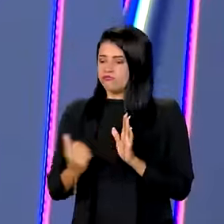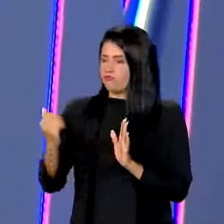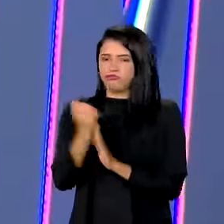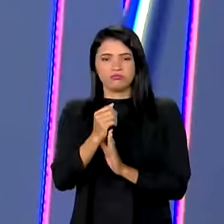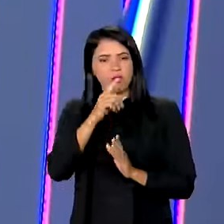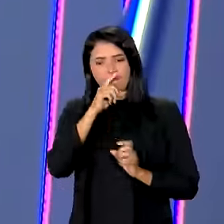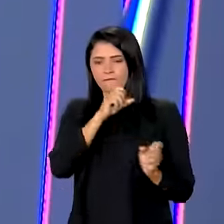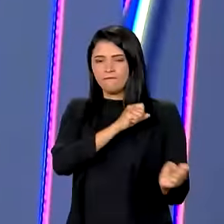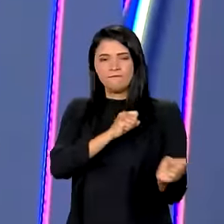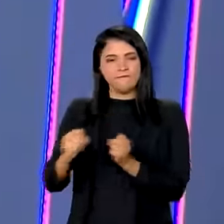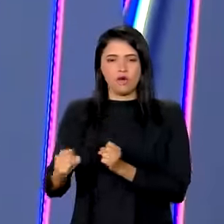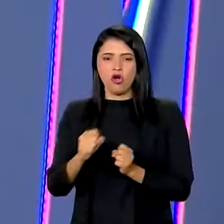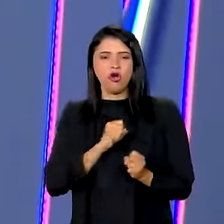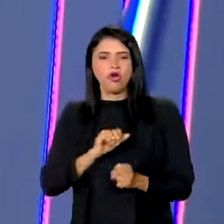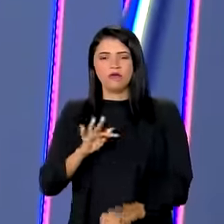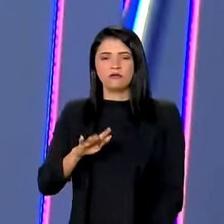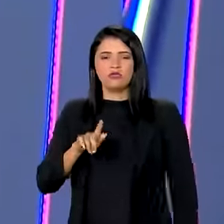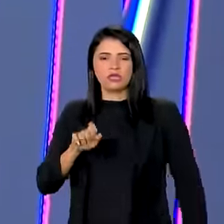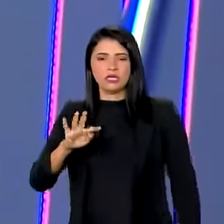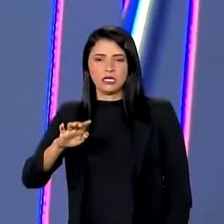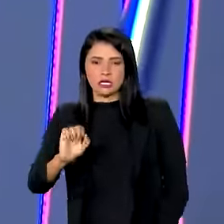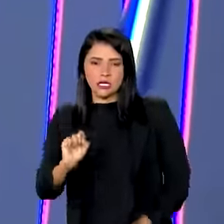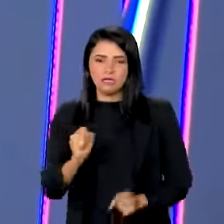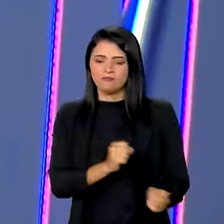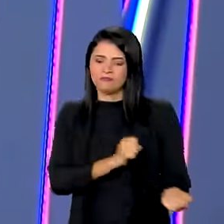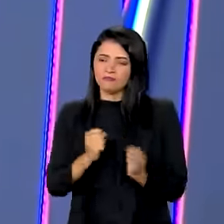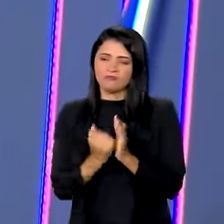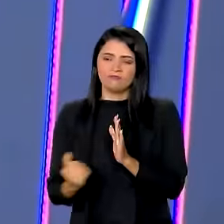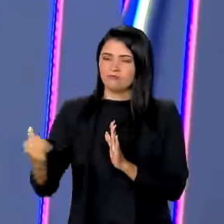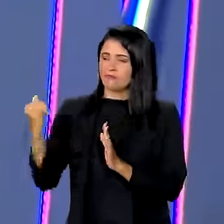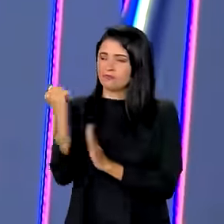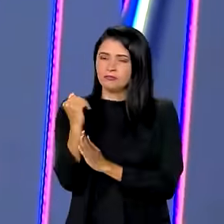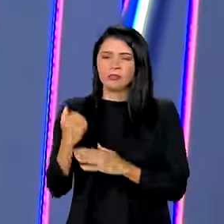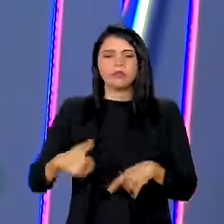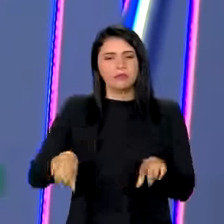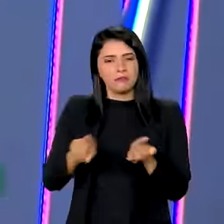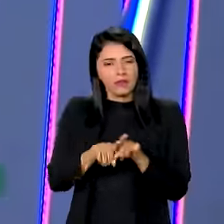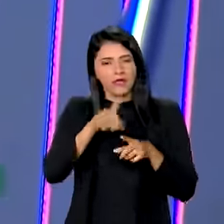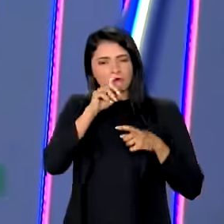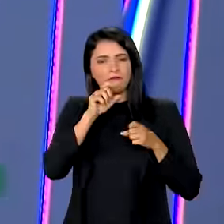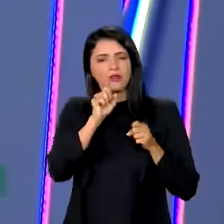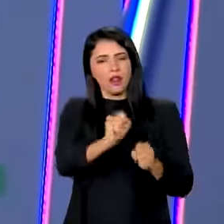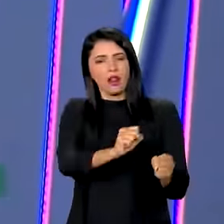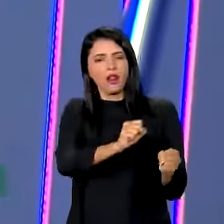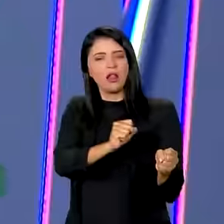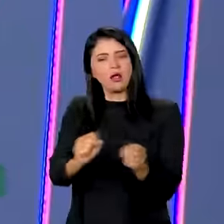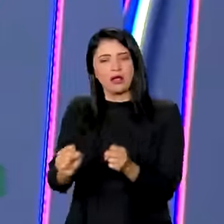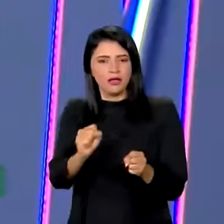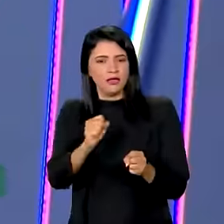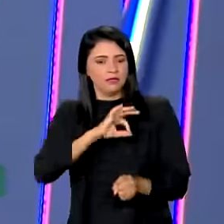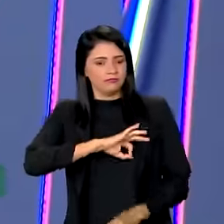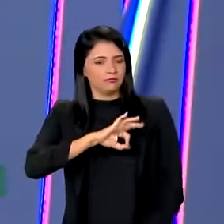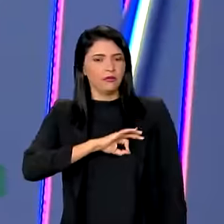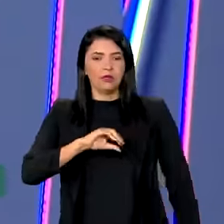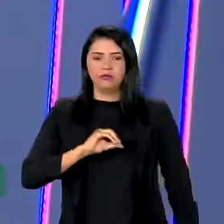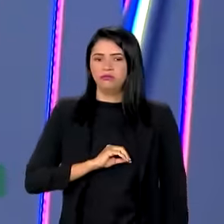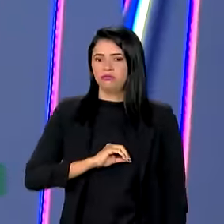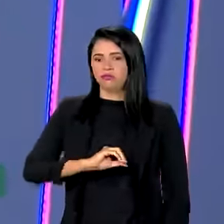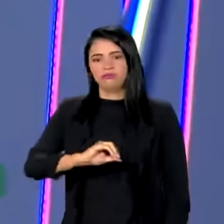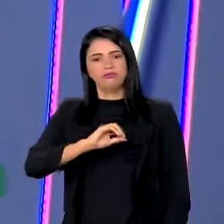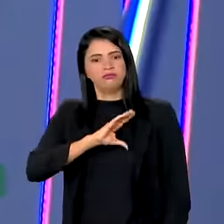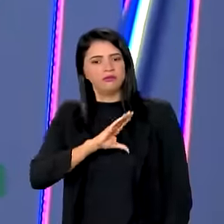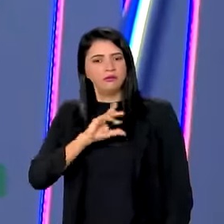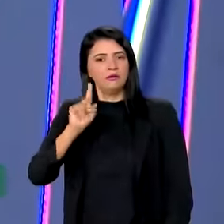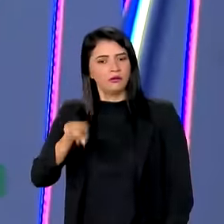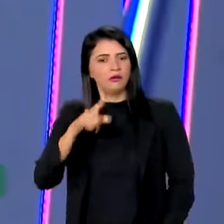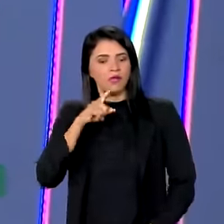potencializa o Fundo de Garantia, potencializa uma renda maior, portanto,